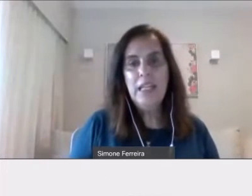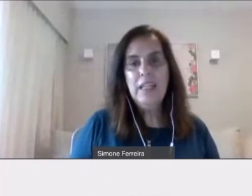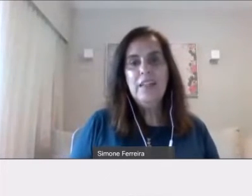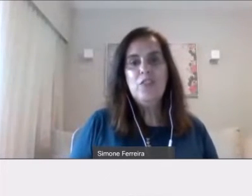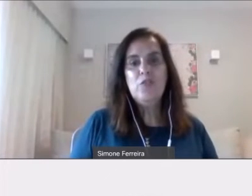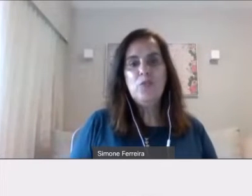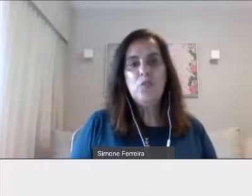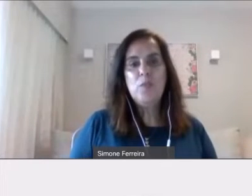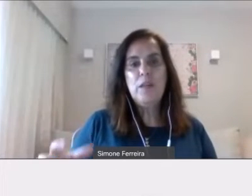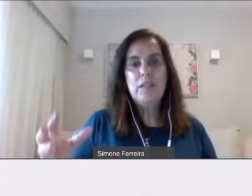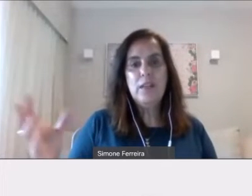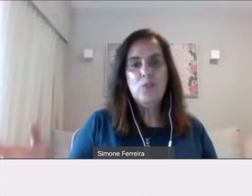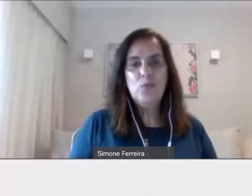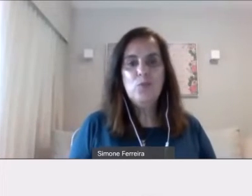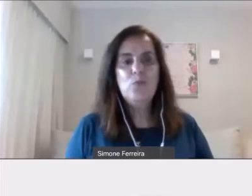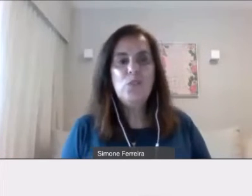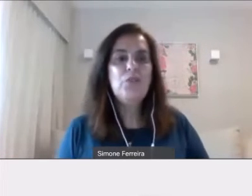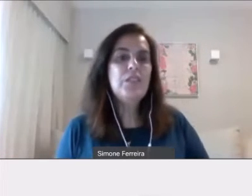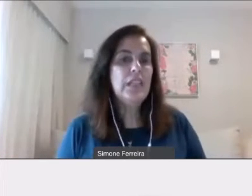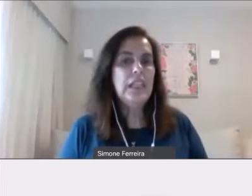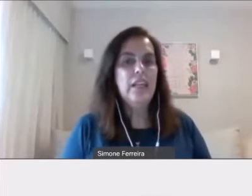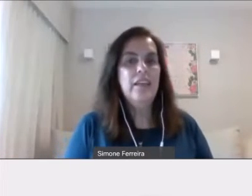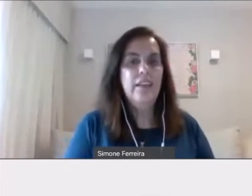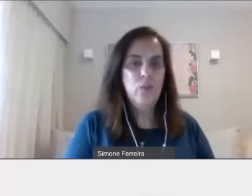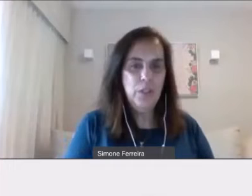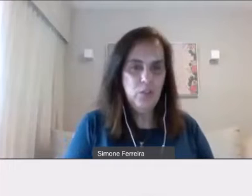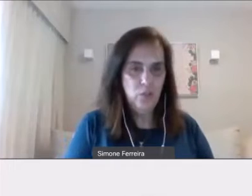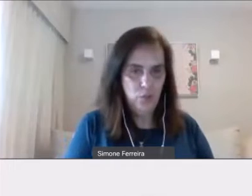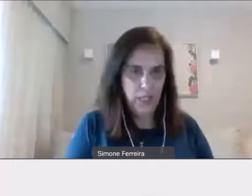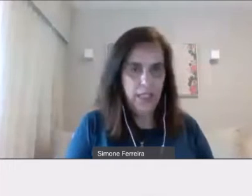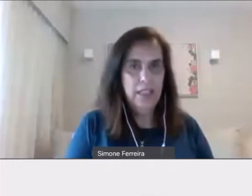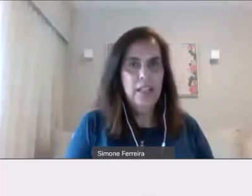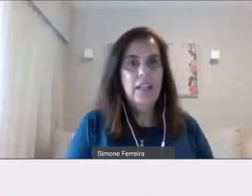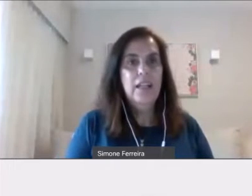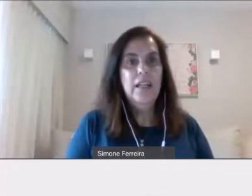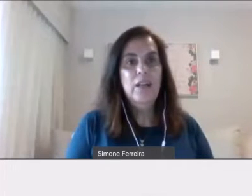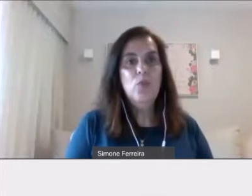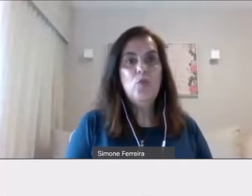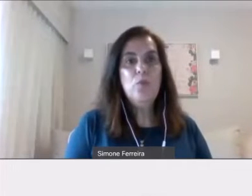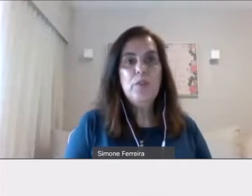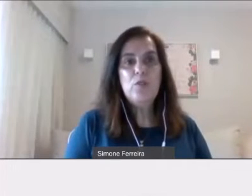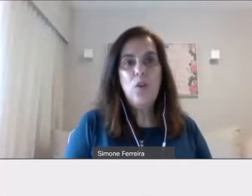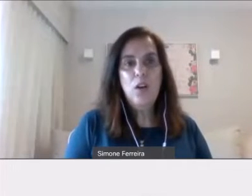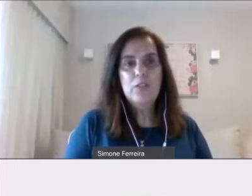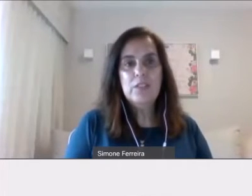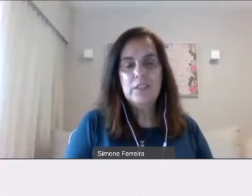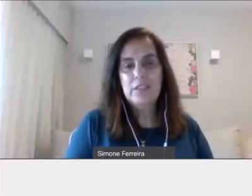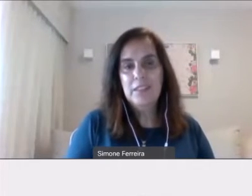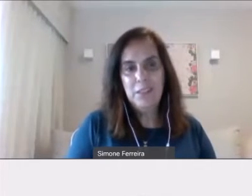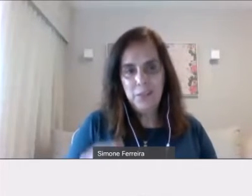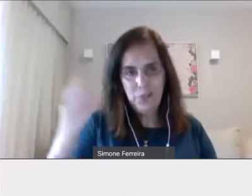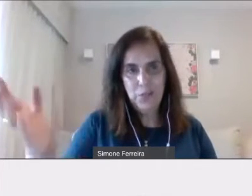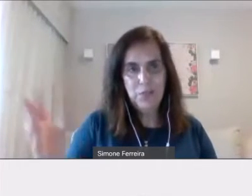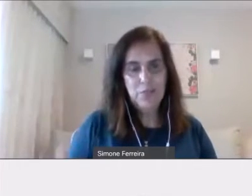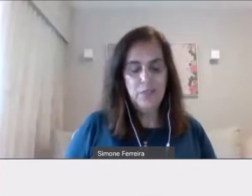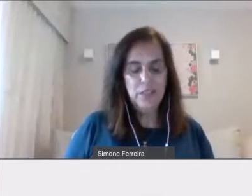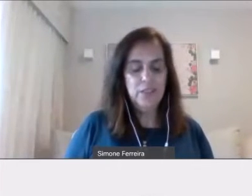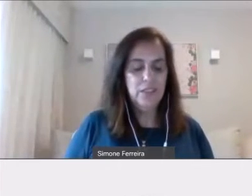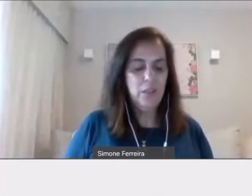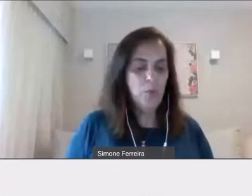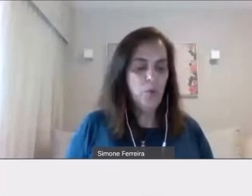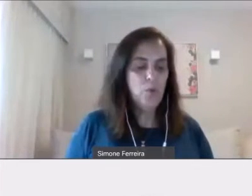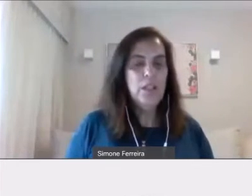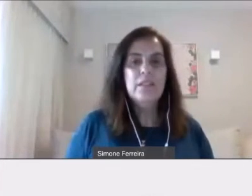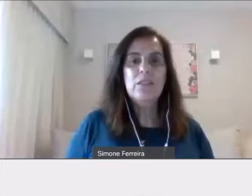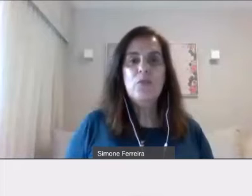escolha, digamos assim, você vai poder escolher instituições o que realmente estudar. Os Community Colleges, que eu